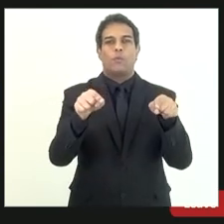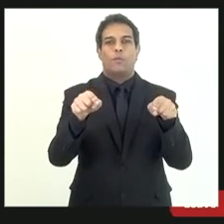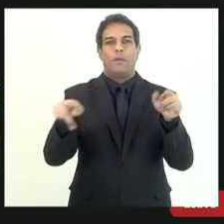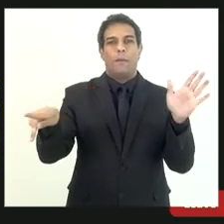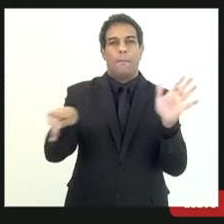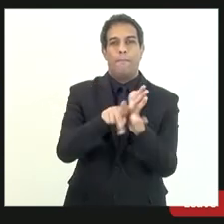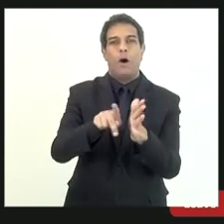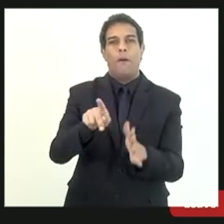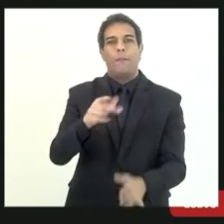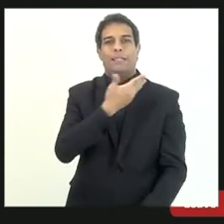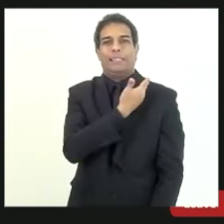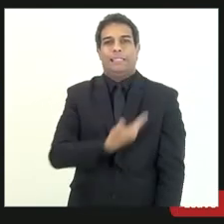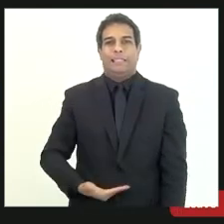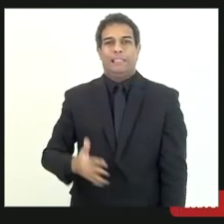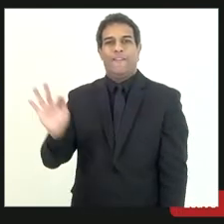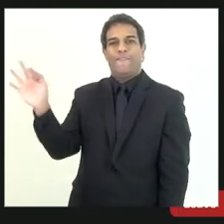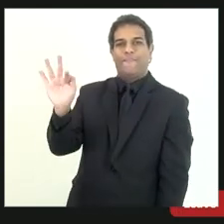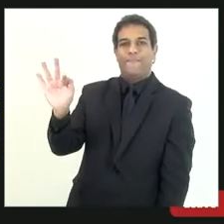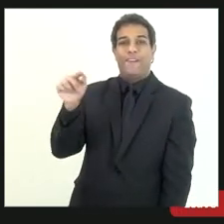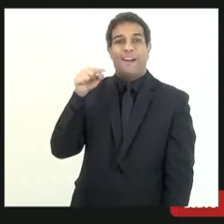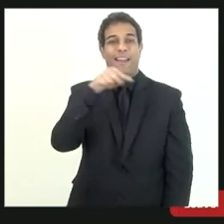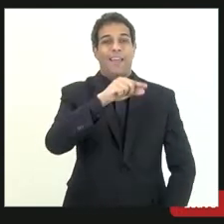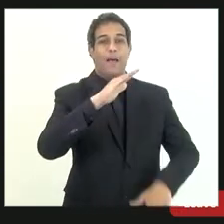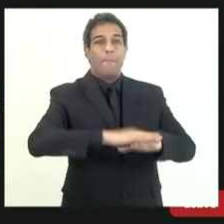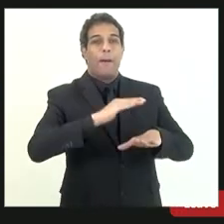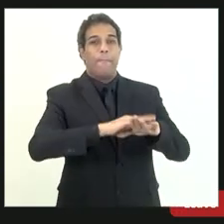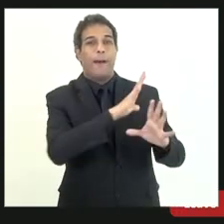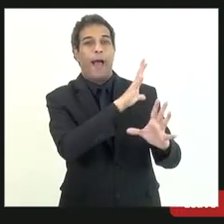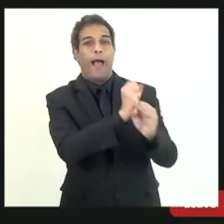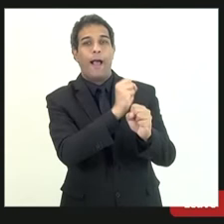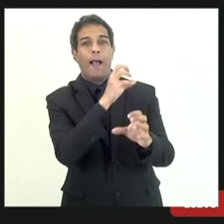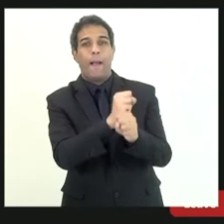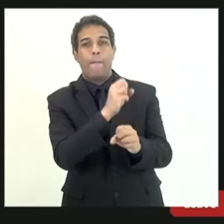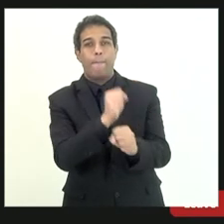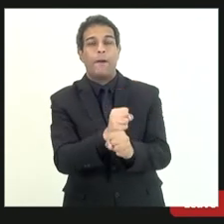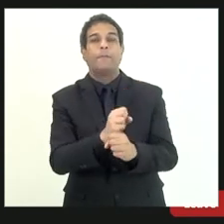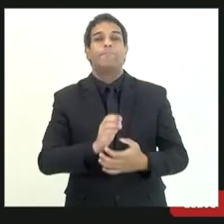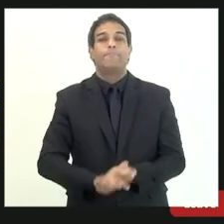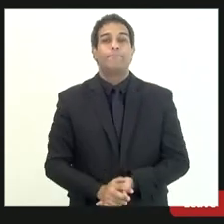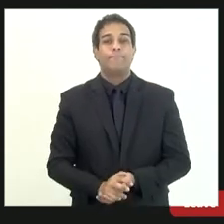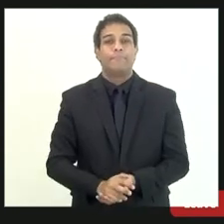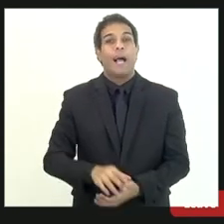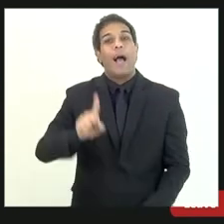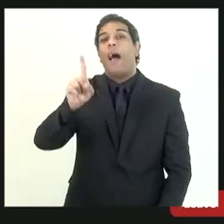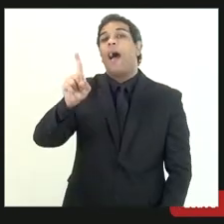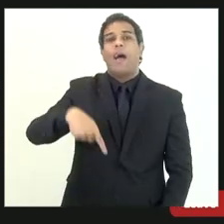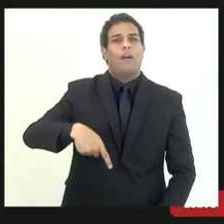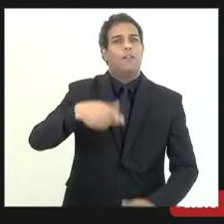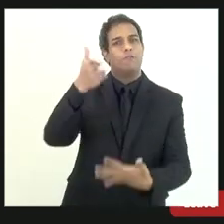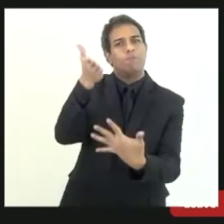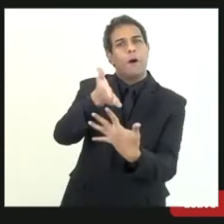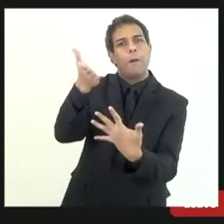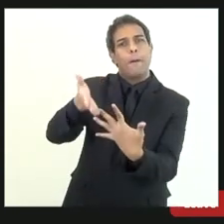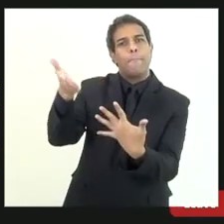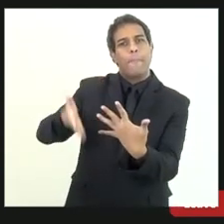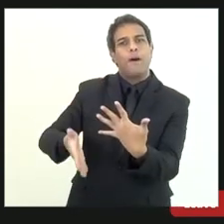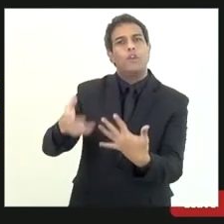como o doutor André também fez na parte contábil são aqueles créditos que o